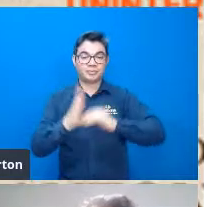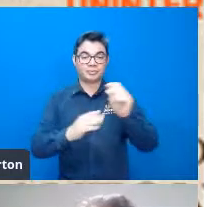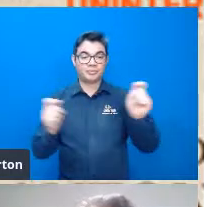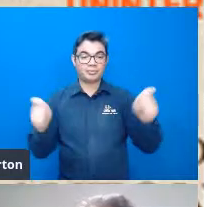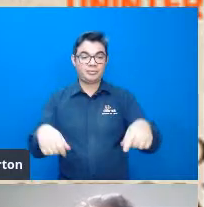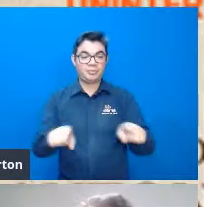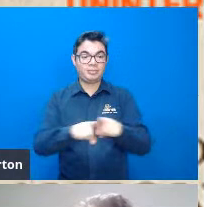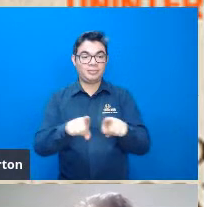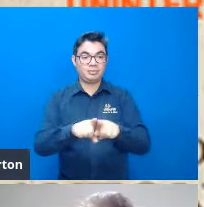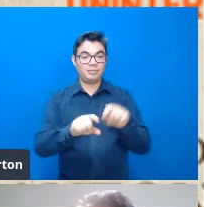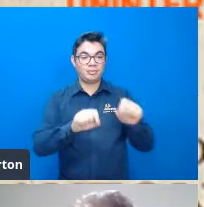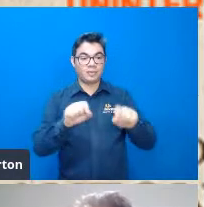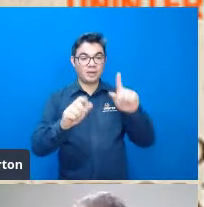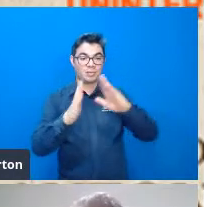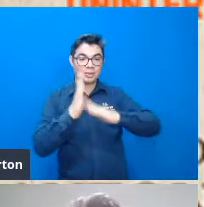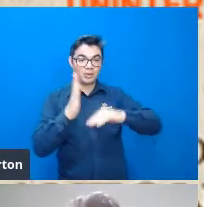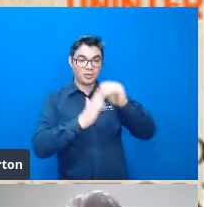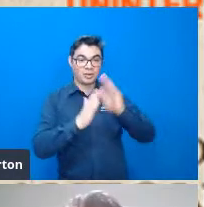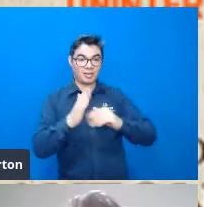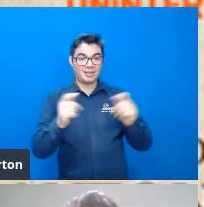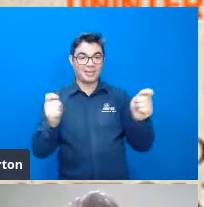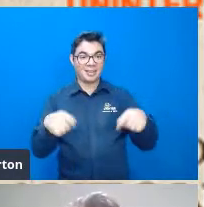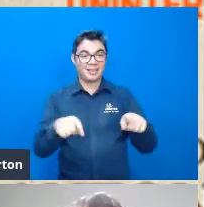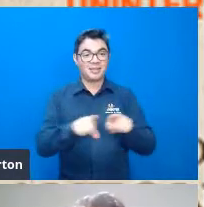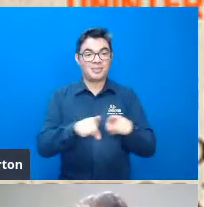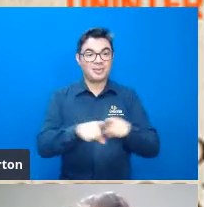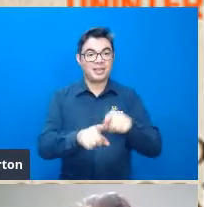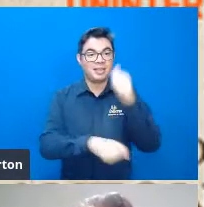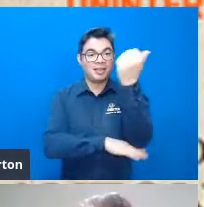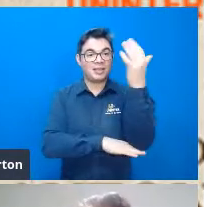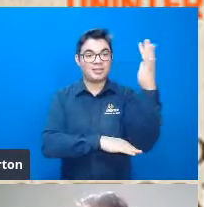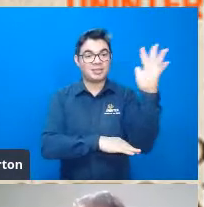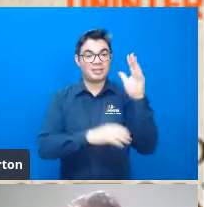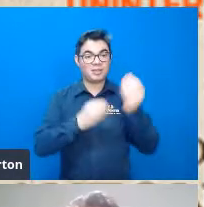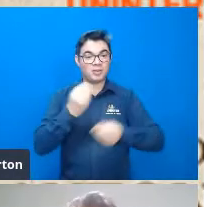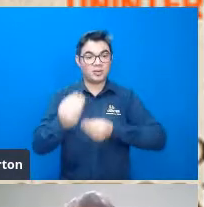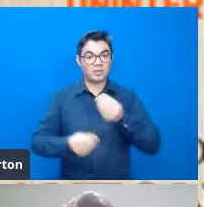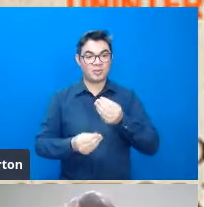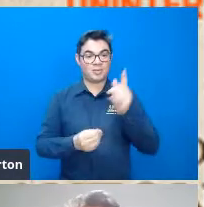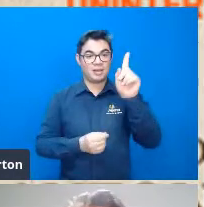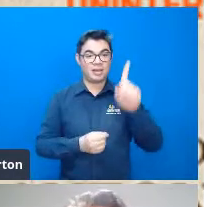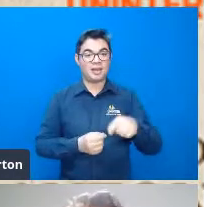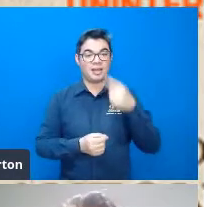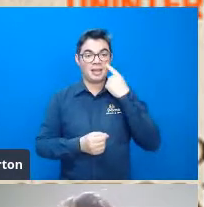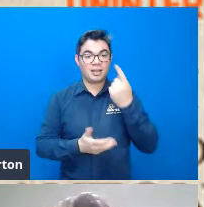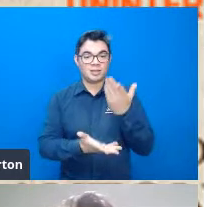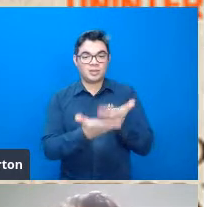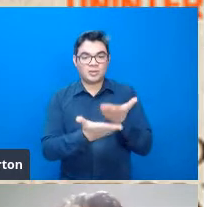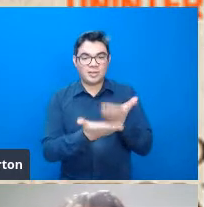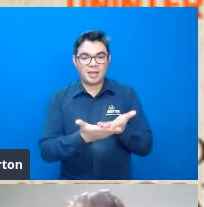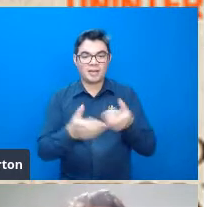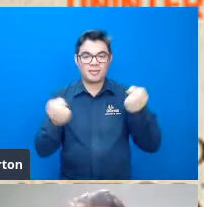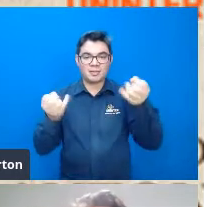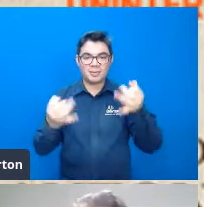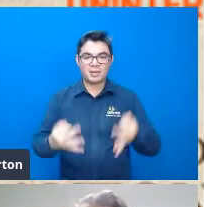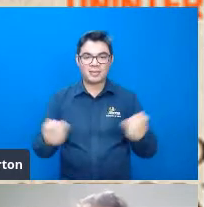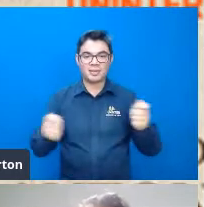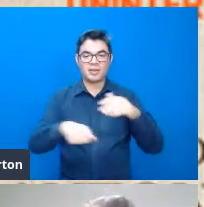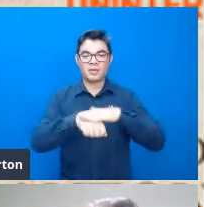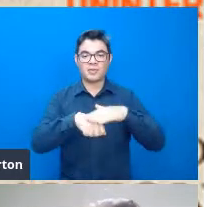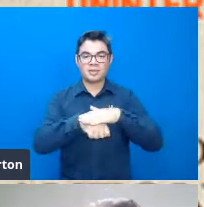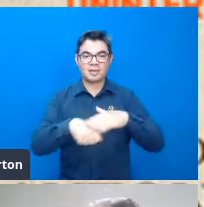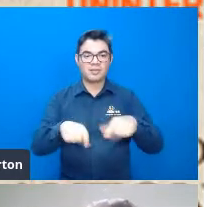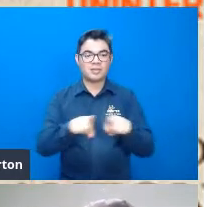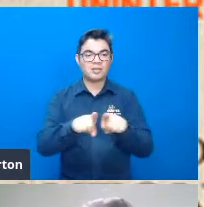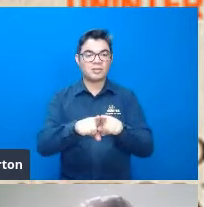são pinturas de paisagens de ecossistemas talvez inspiradas pelo que o Odum estudava e pelo que conversava com ela